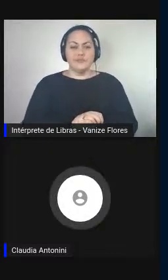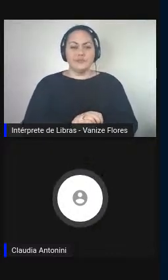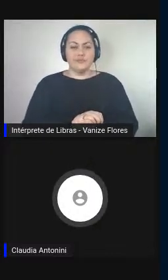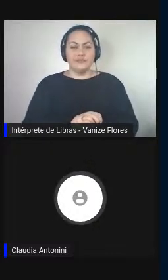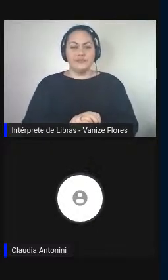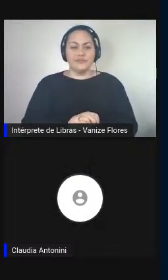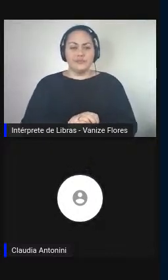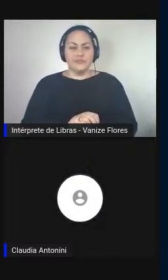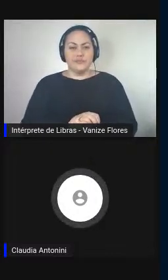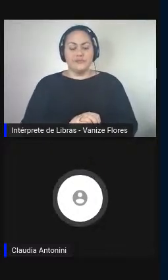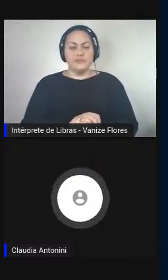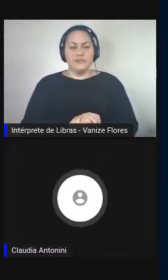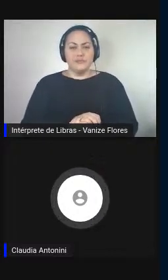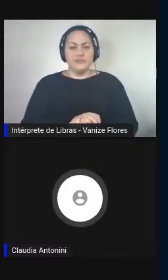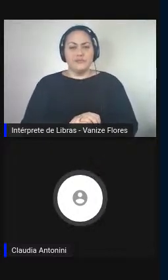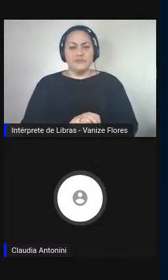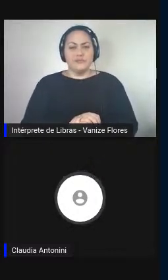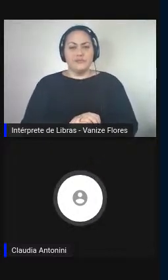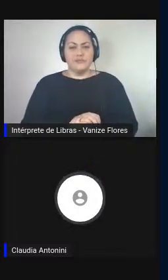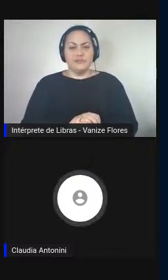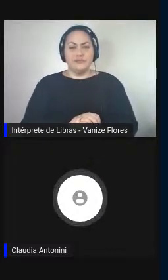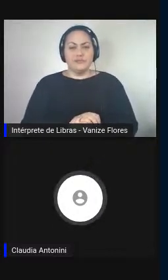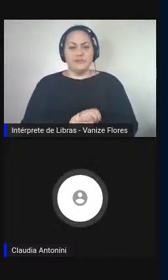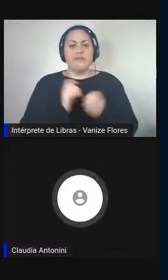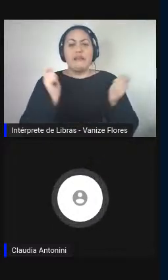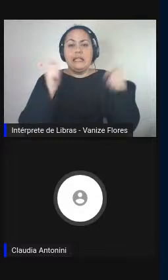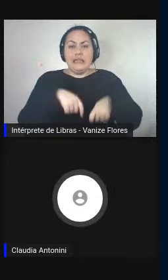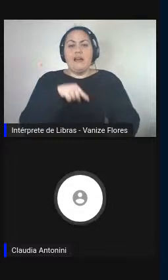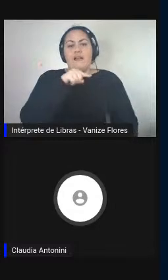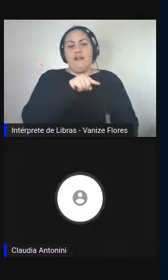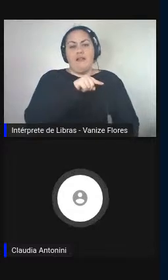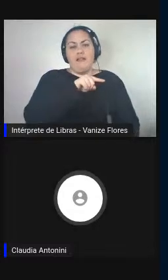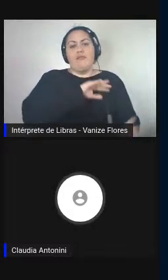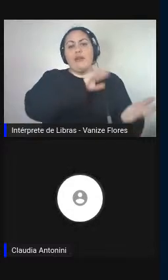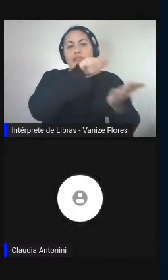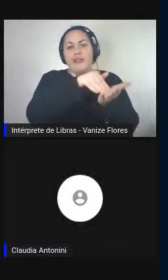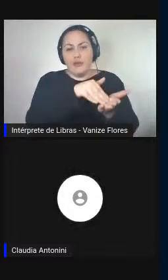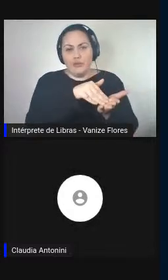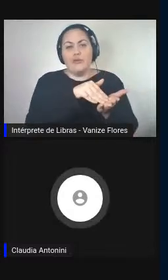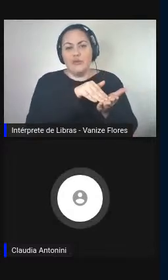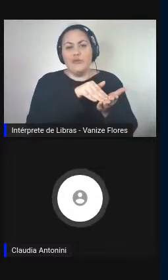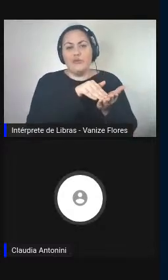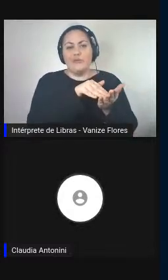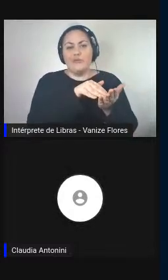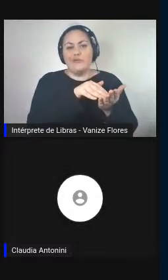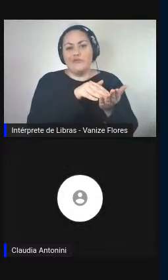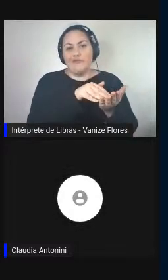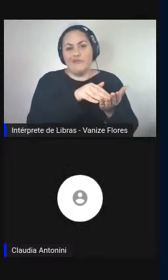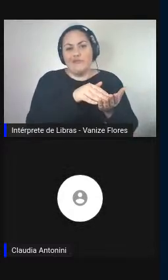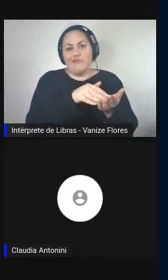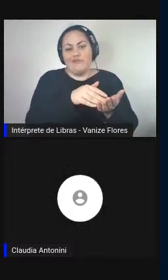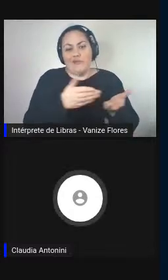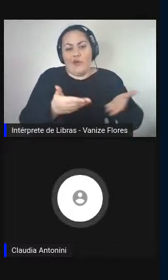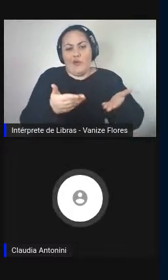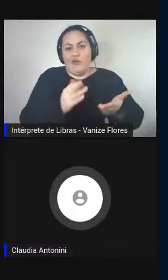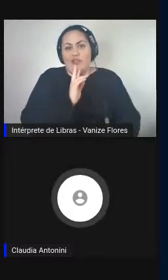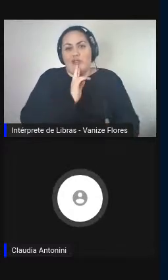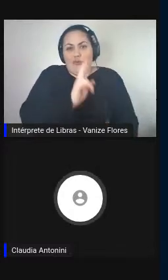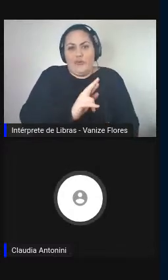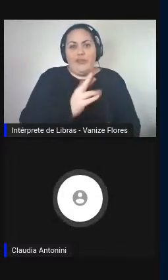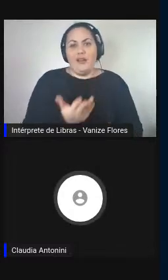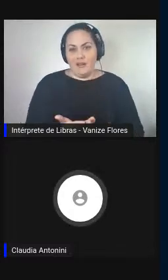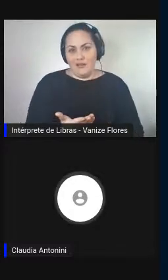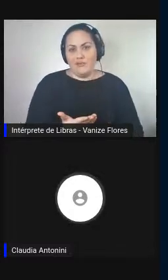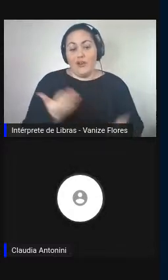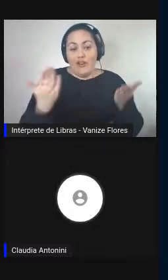fez, chegou ao final. Então, esta realidade nova que nós nos